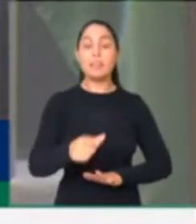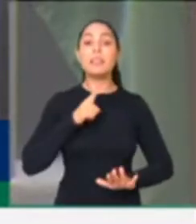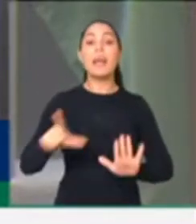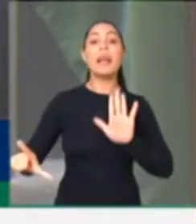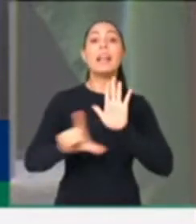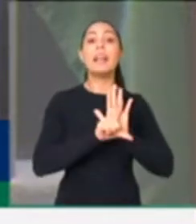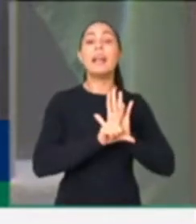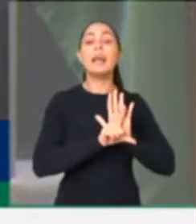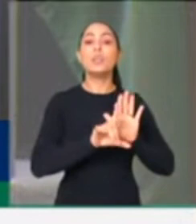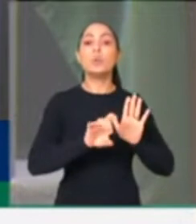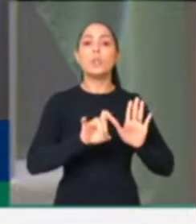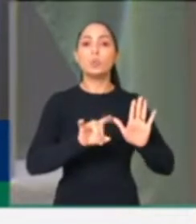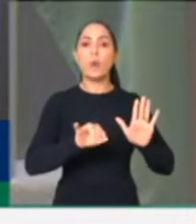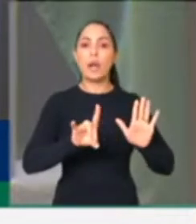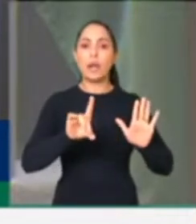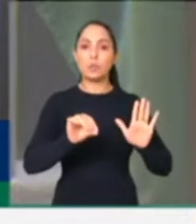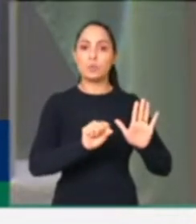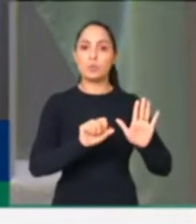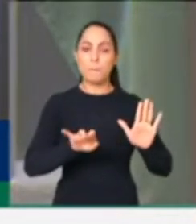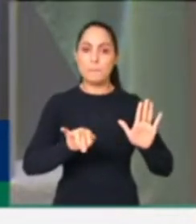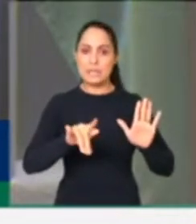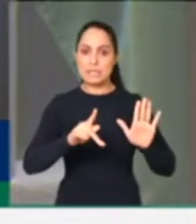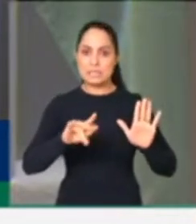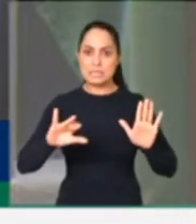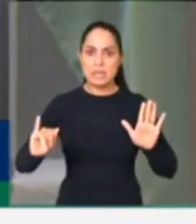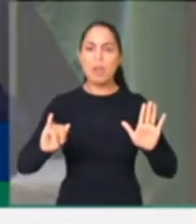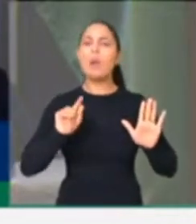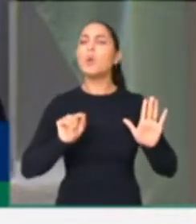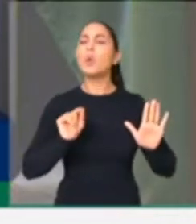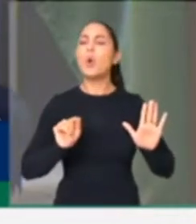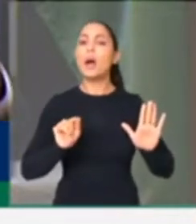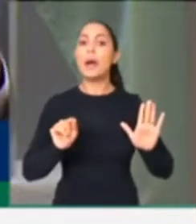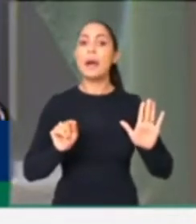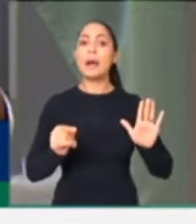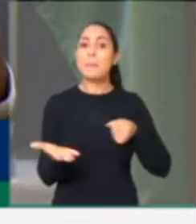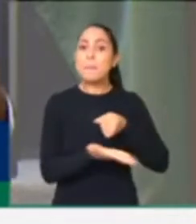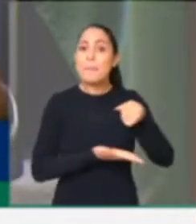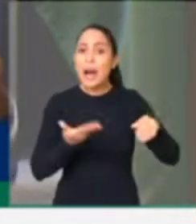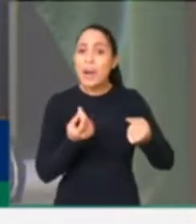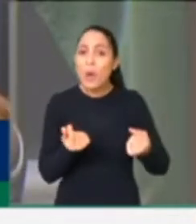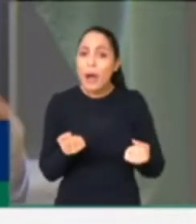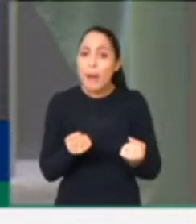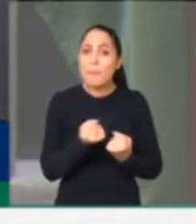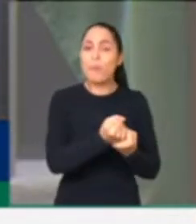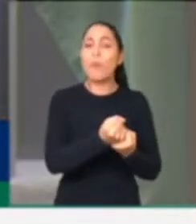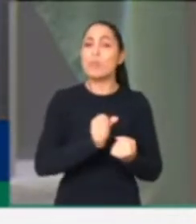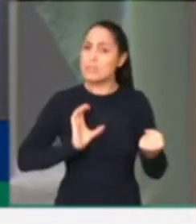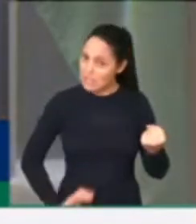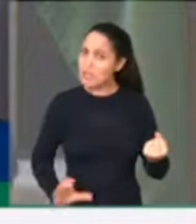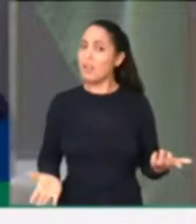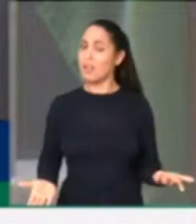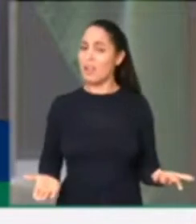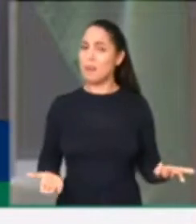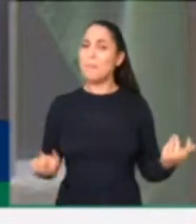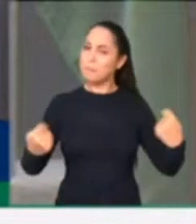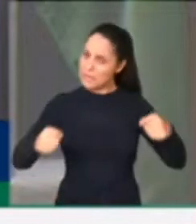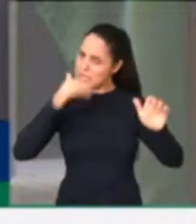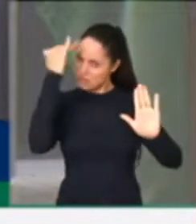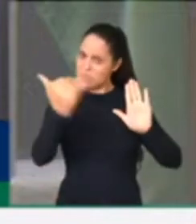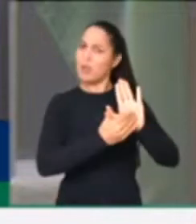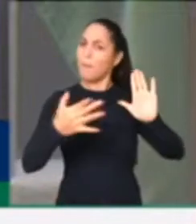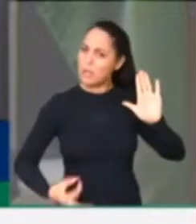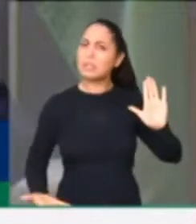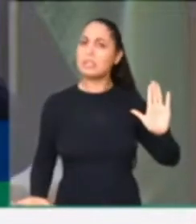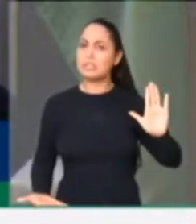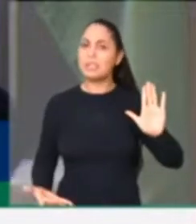Suplicy da renda básica da cidadania. É necessário que isso seja cumprido. E o auxílio